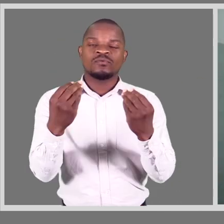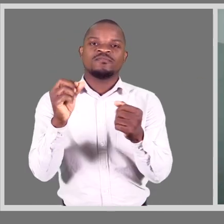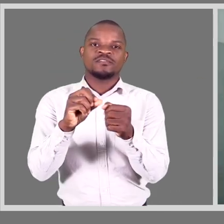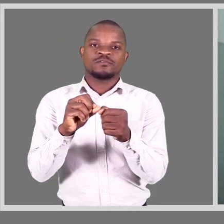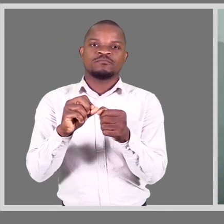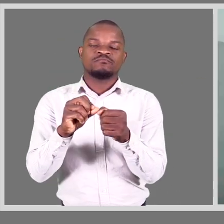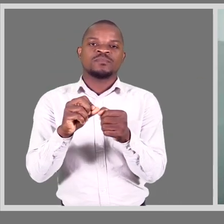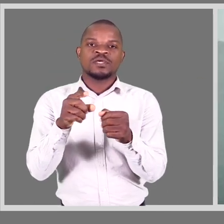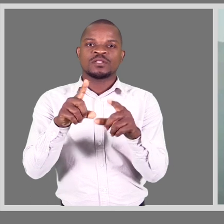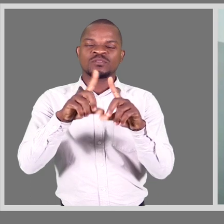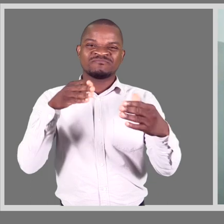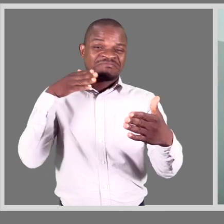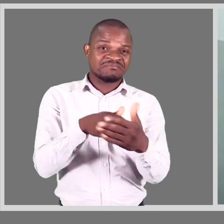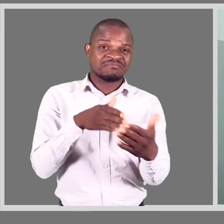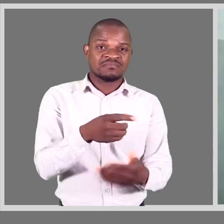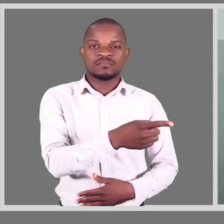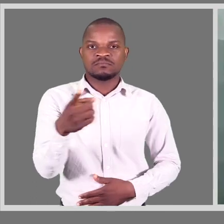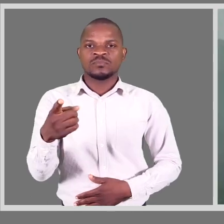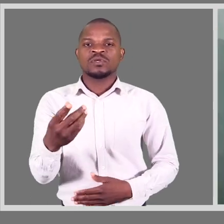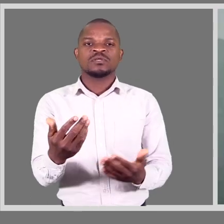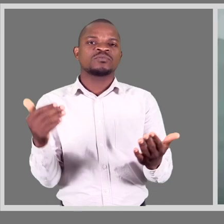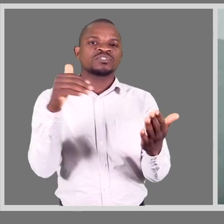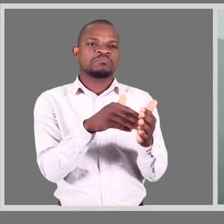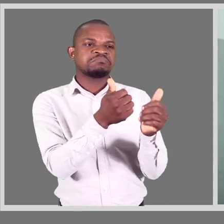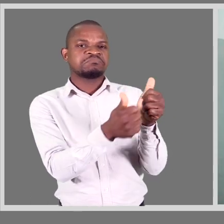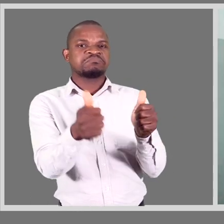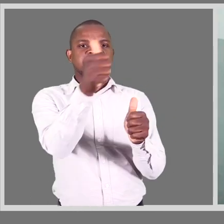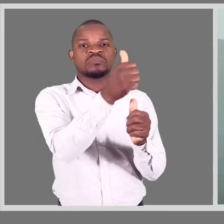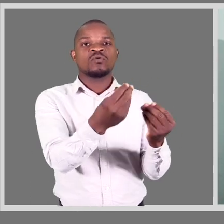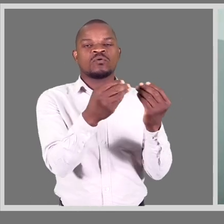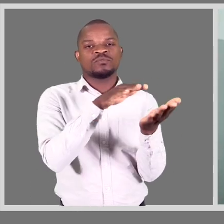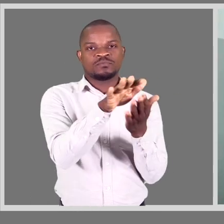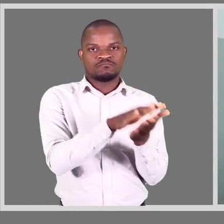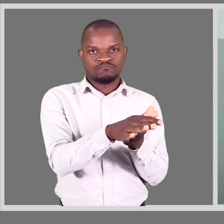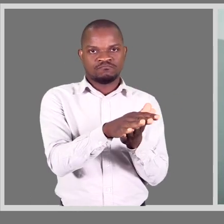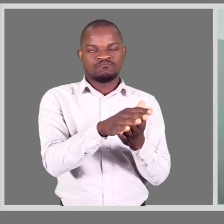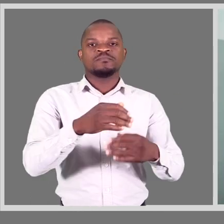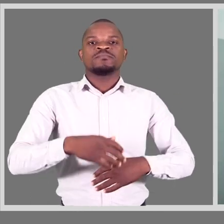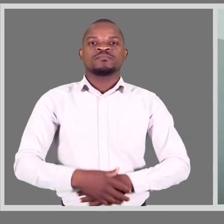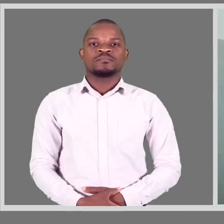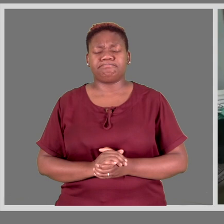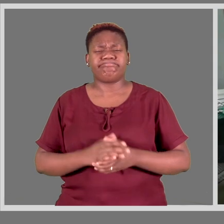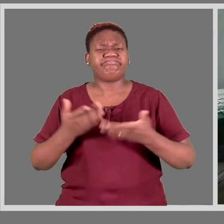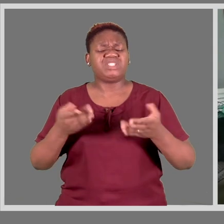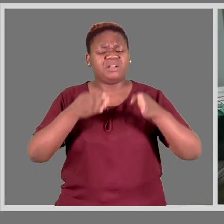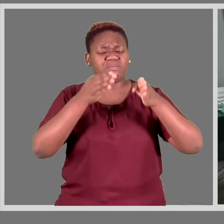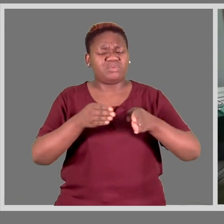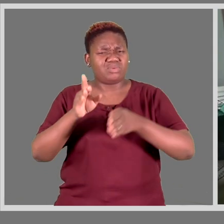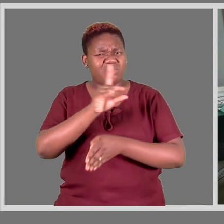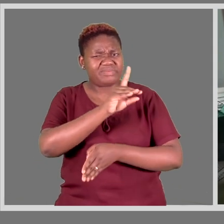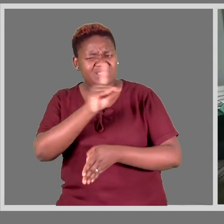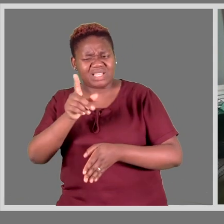como fazer chegar esse conhecimento, ou esse constrangimento que eles têm às entidades superiores, às tomadoras de